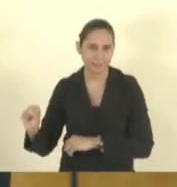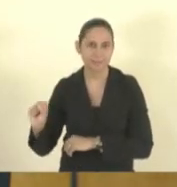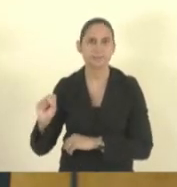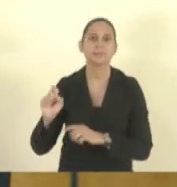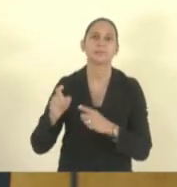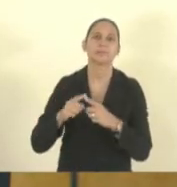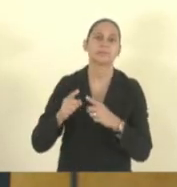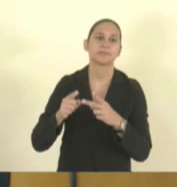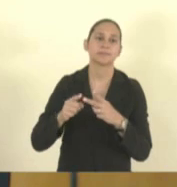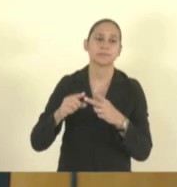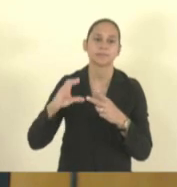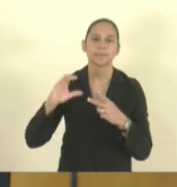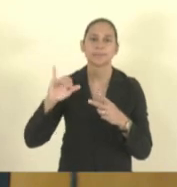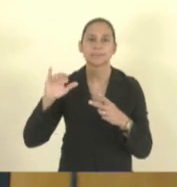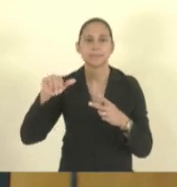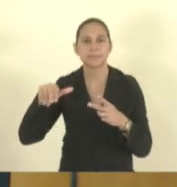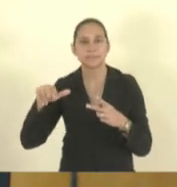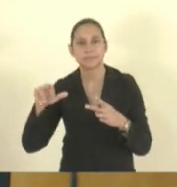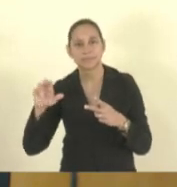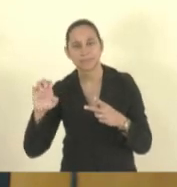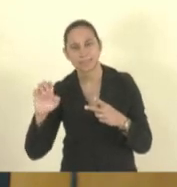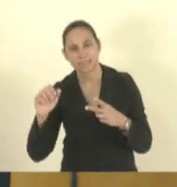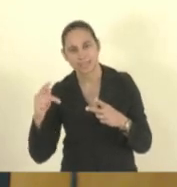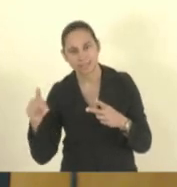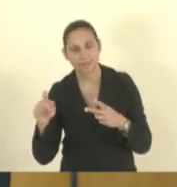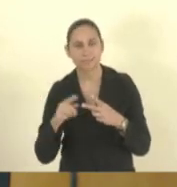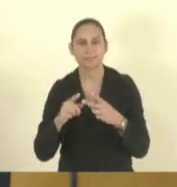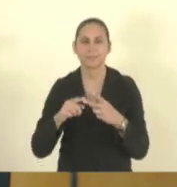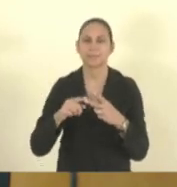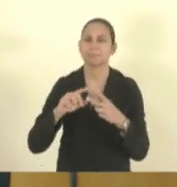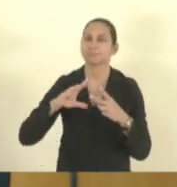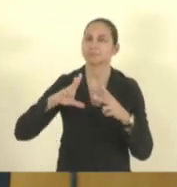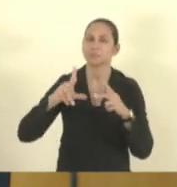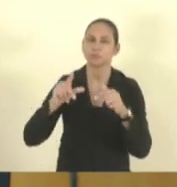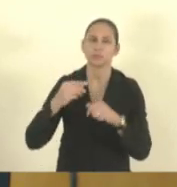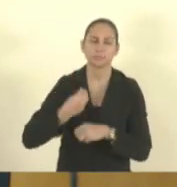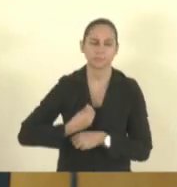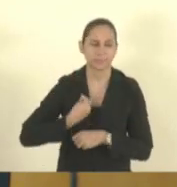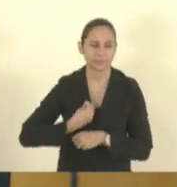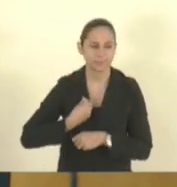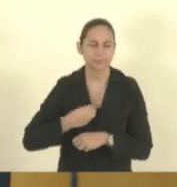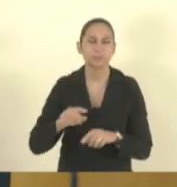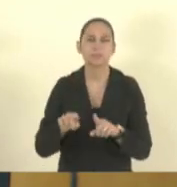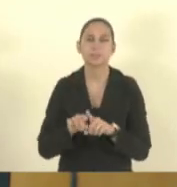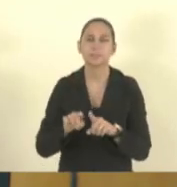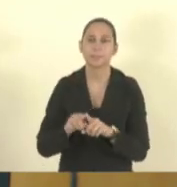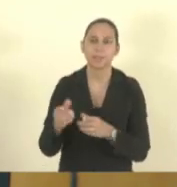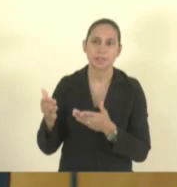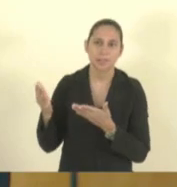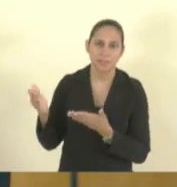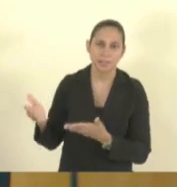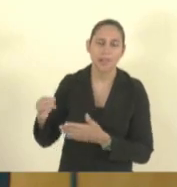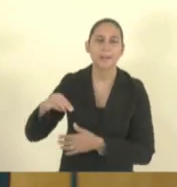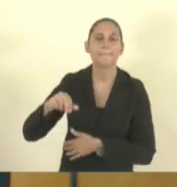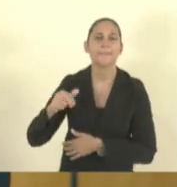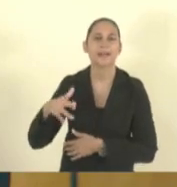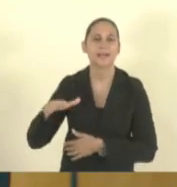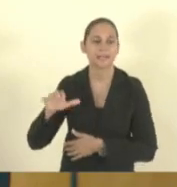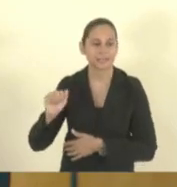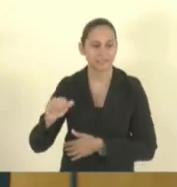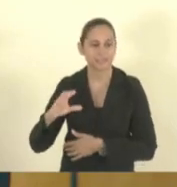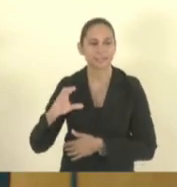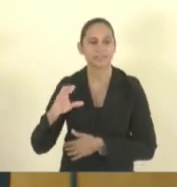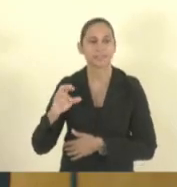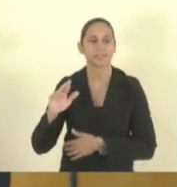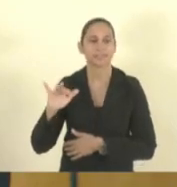nosso presidente nosso vice-presidente superintendente a nossa procuradora promotora de justiça doutora